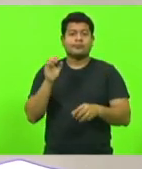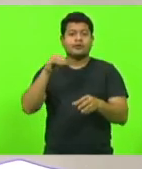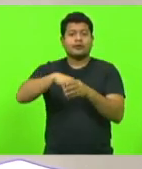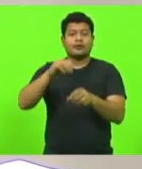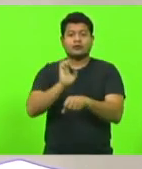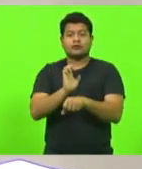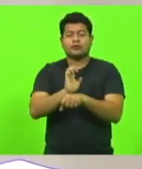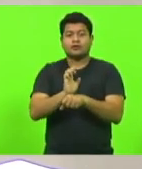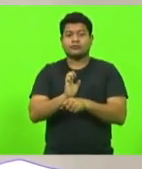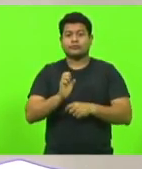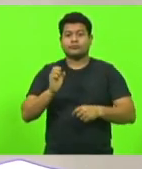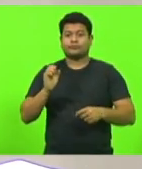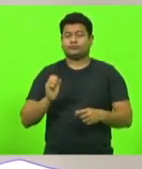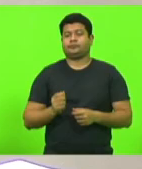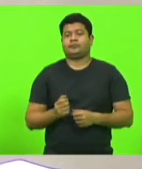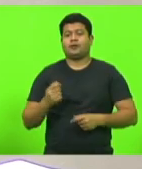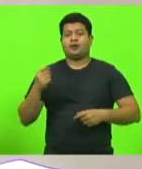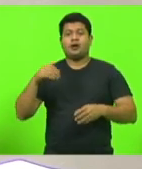votação,